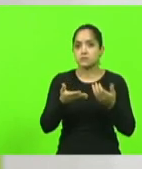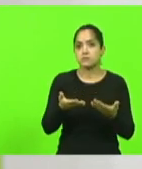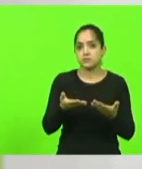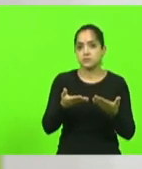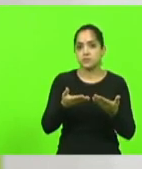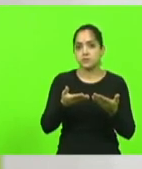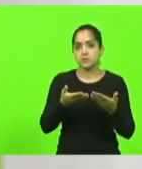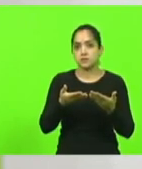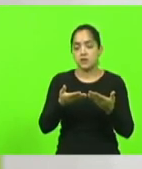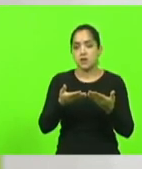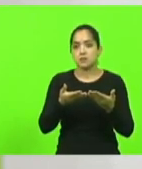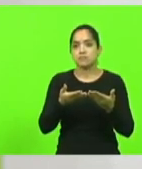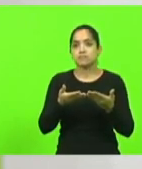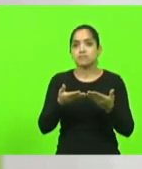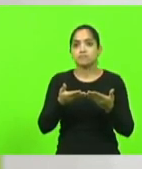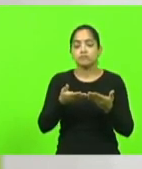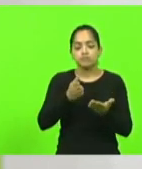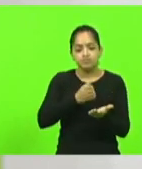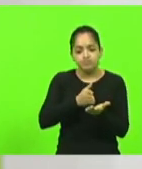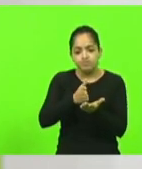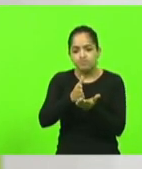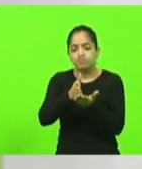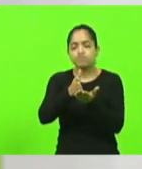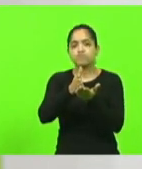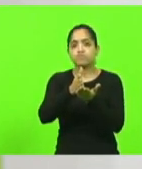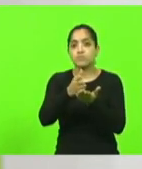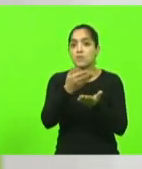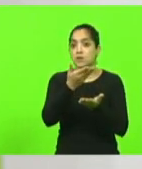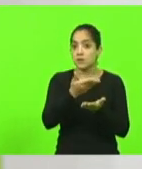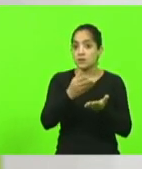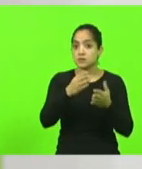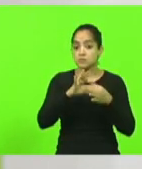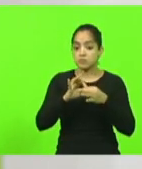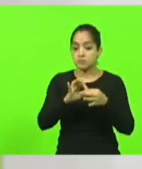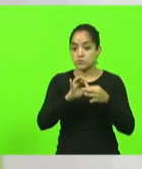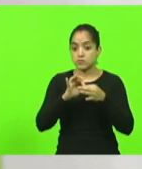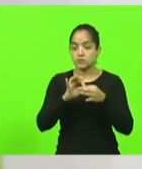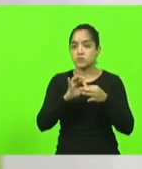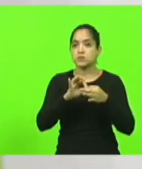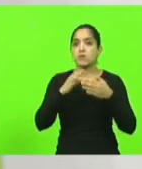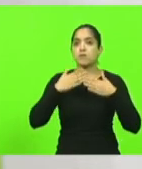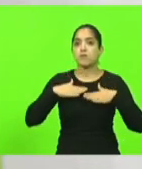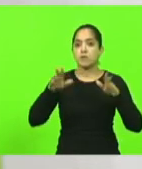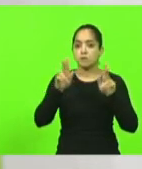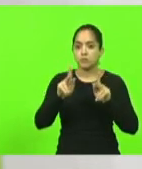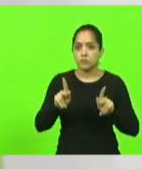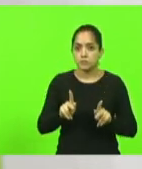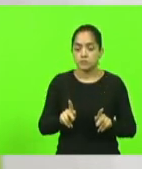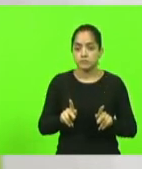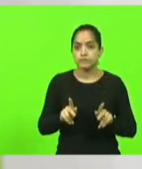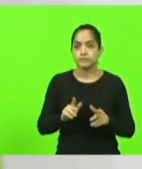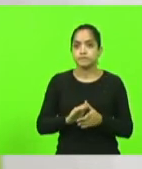em cada uma dessas etapas. E essa harmonização seja pacífica e salutar.